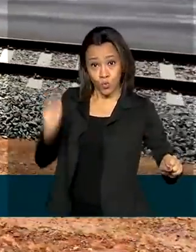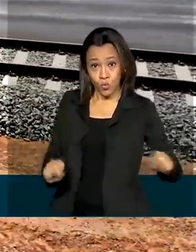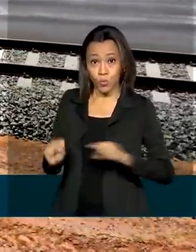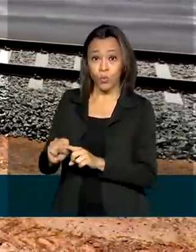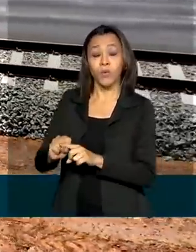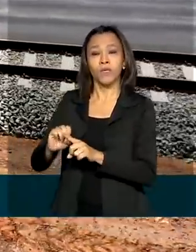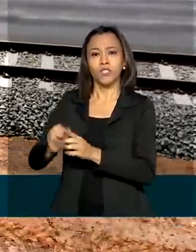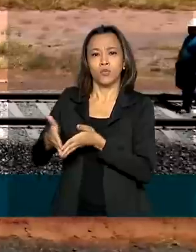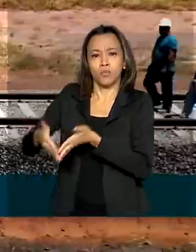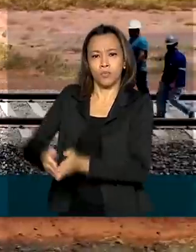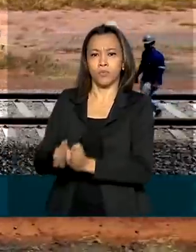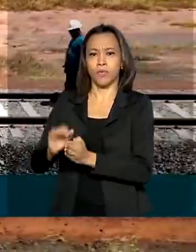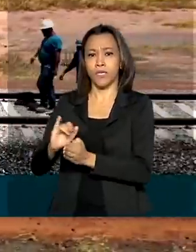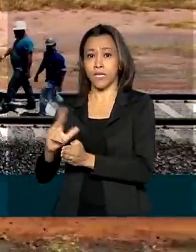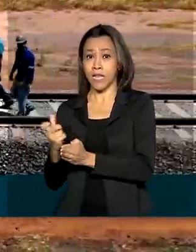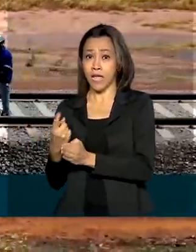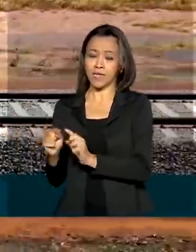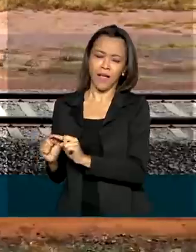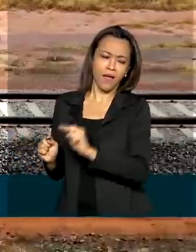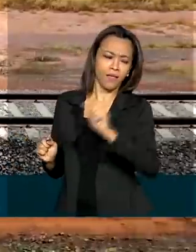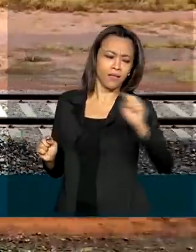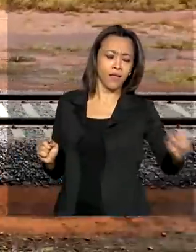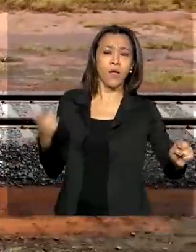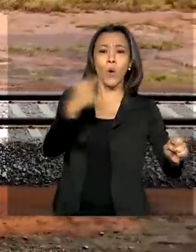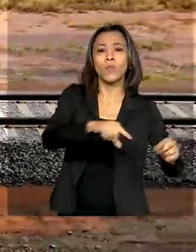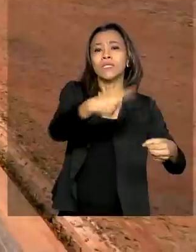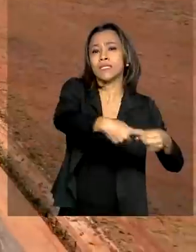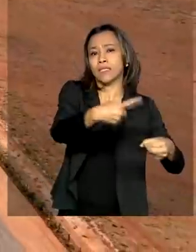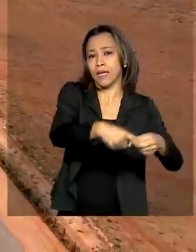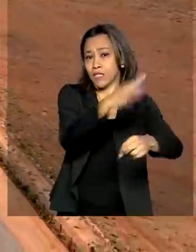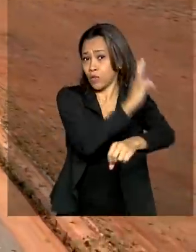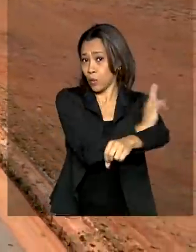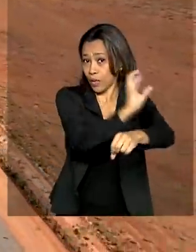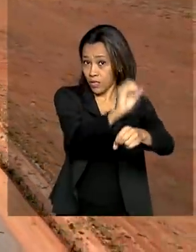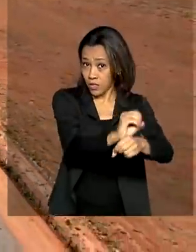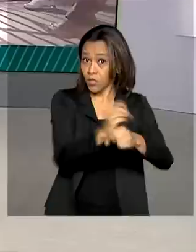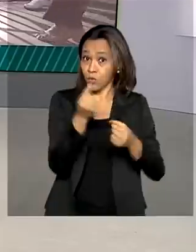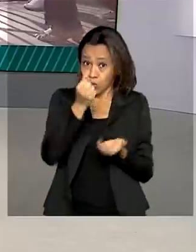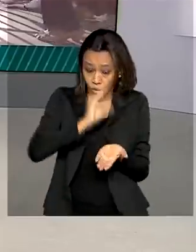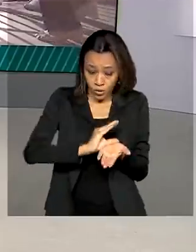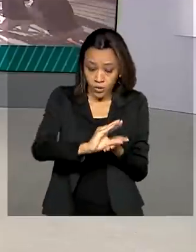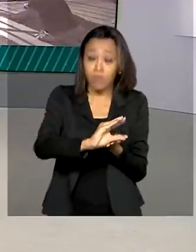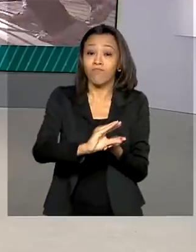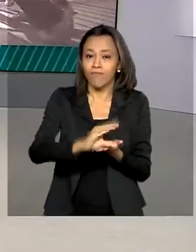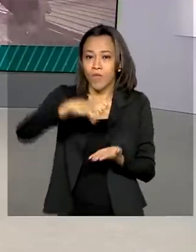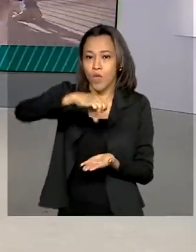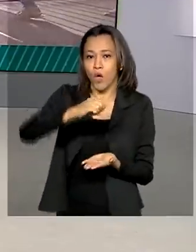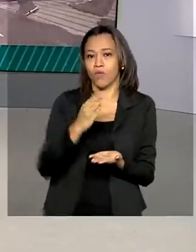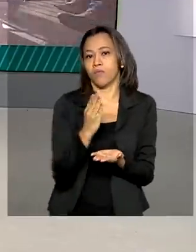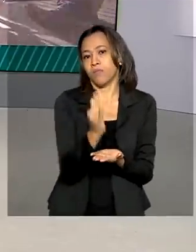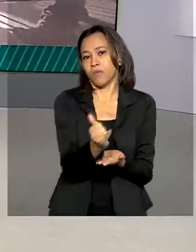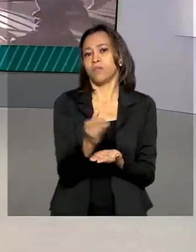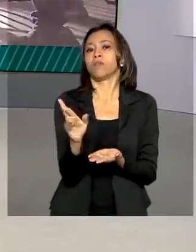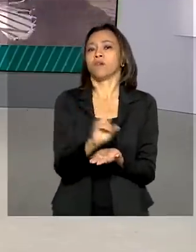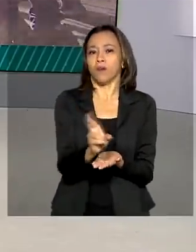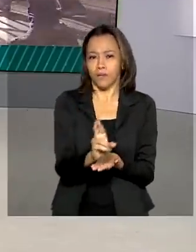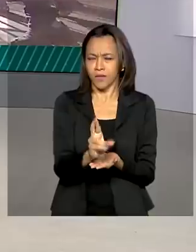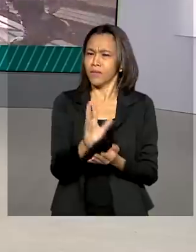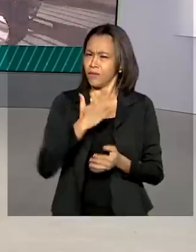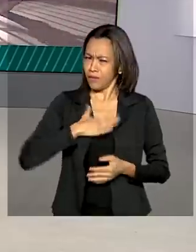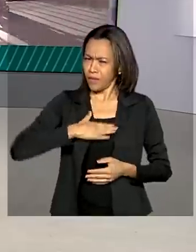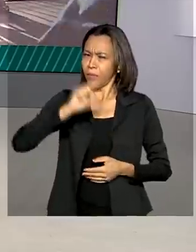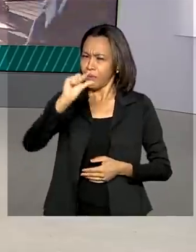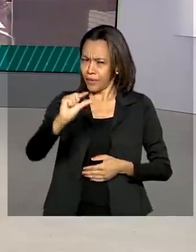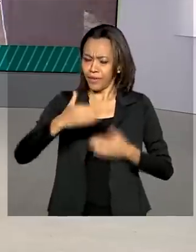em Ilhéus, até Figueirópolis, no Tocantins. O investimento previsto é de quase 9 bilhões de reais. E olha, daqui a